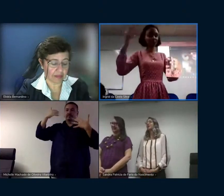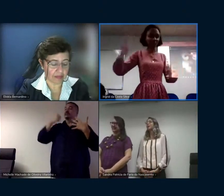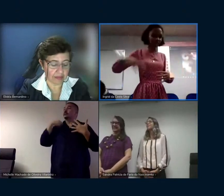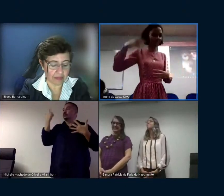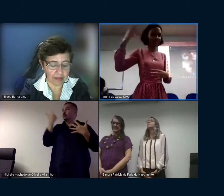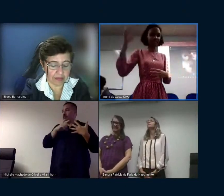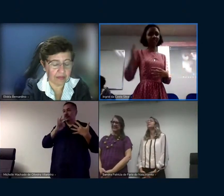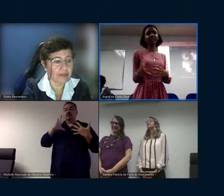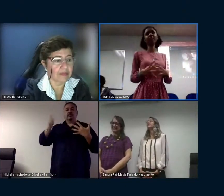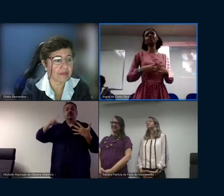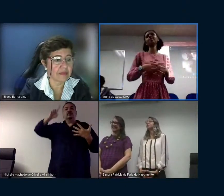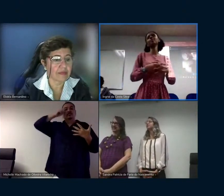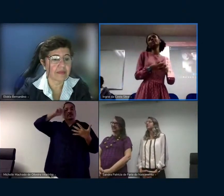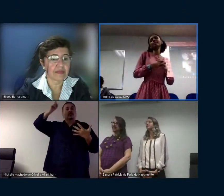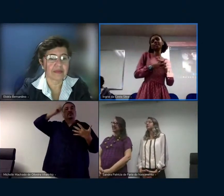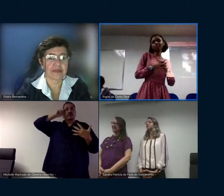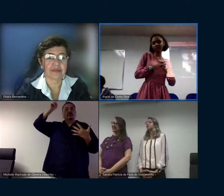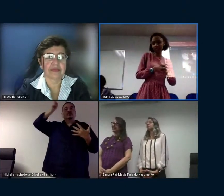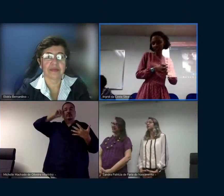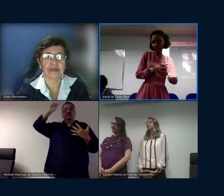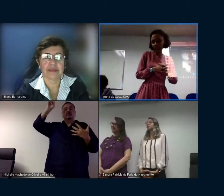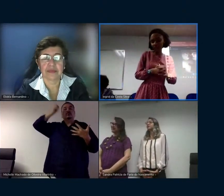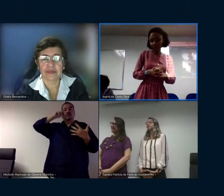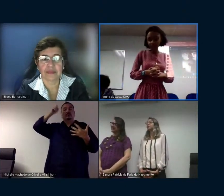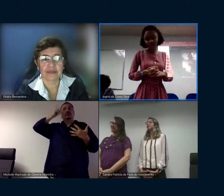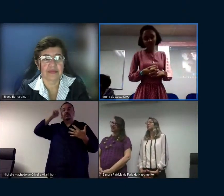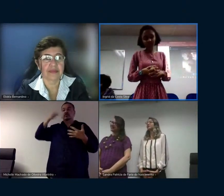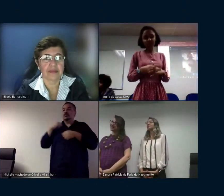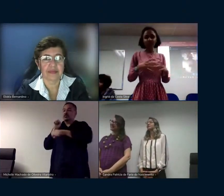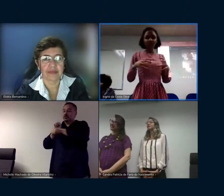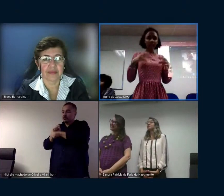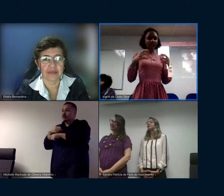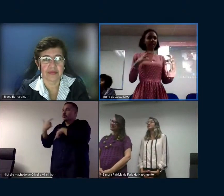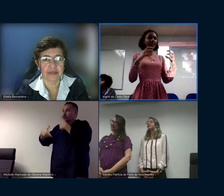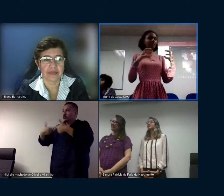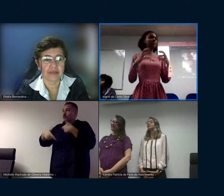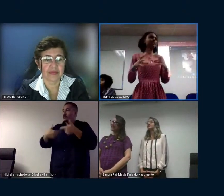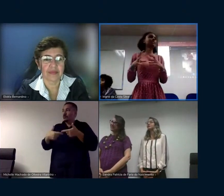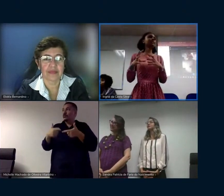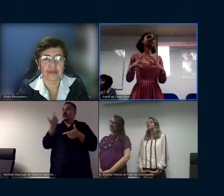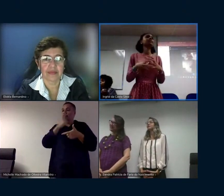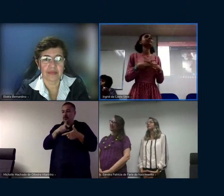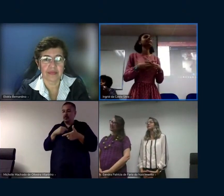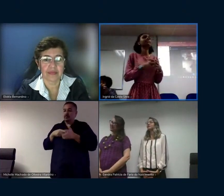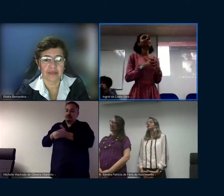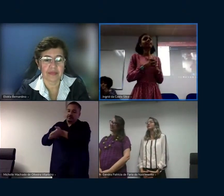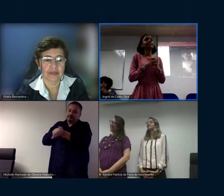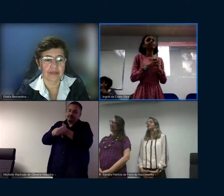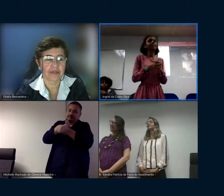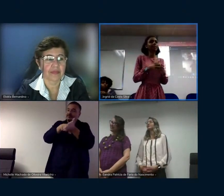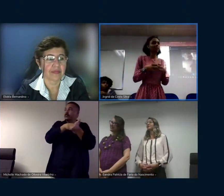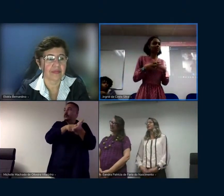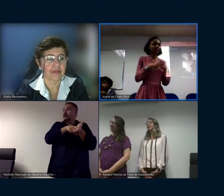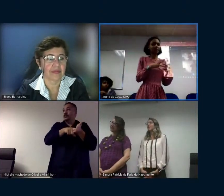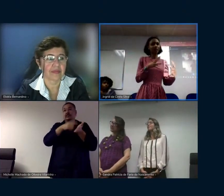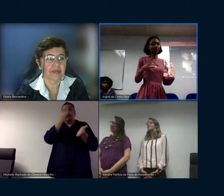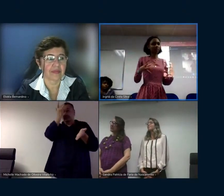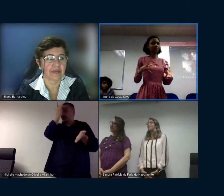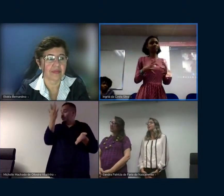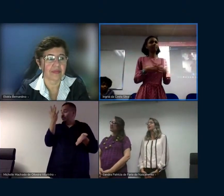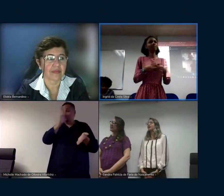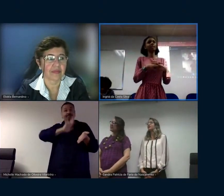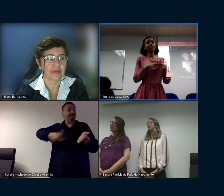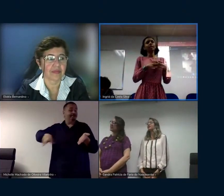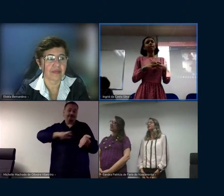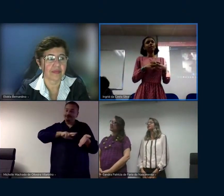conseguir todos os dias preparando tudo que a gente tem pra fazer né pra carregar essa pesquisa que não foi fácil